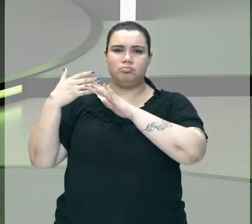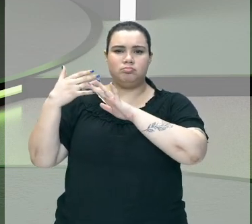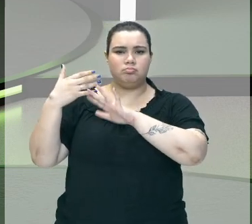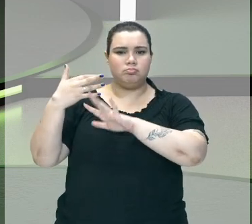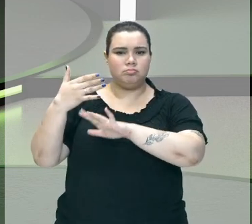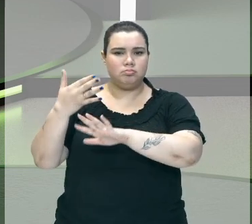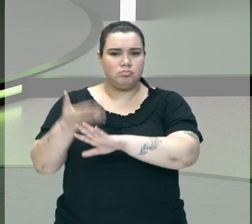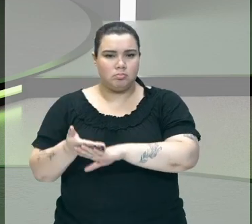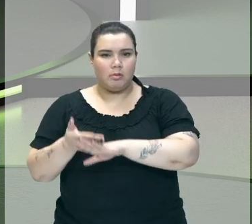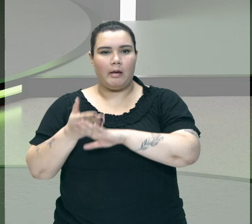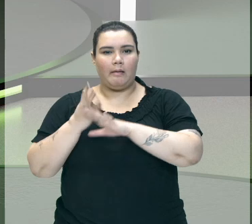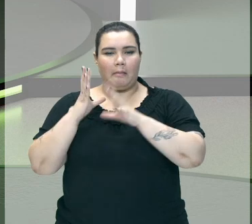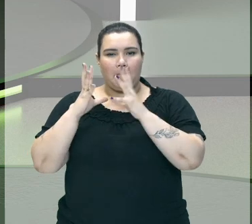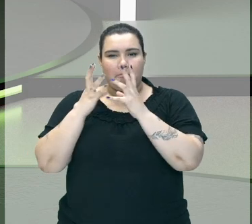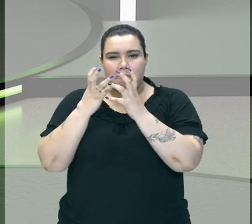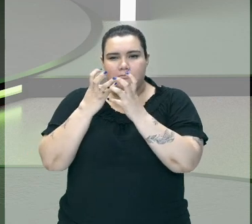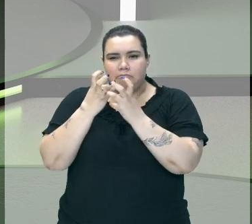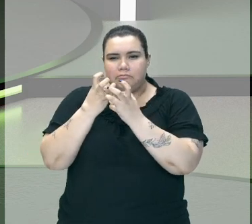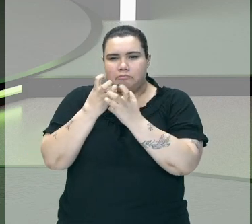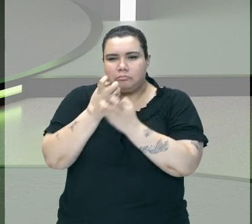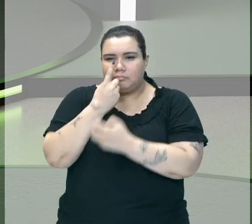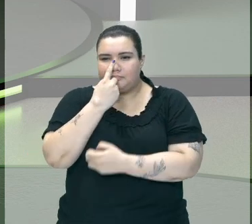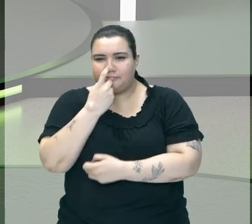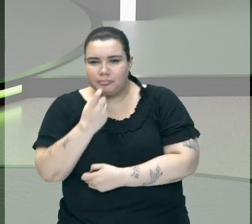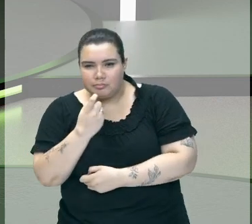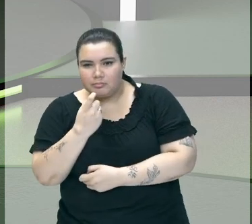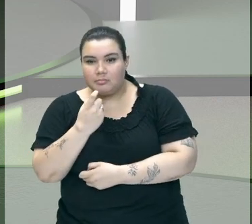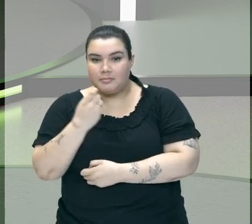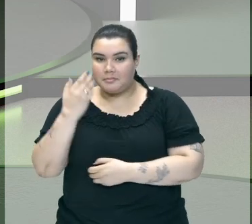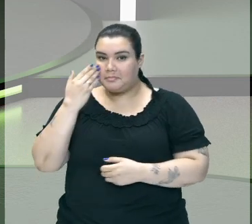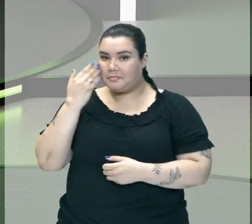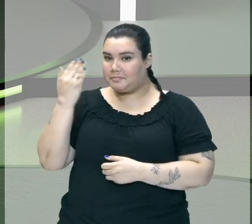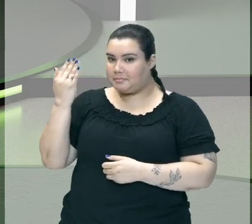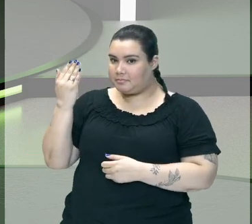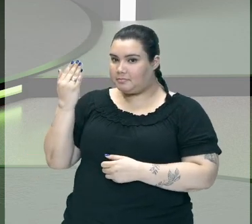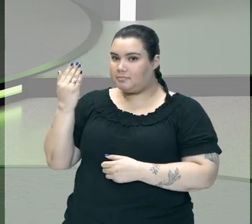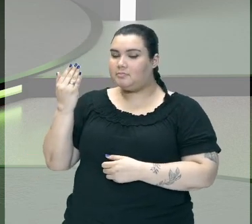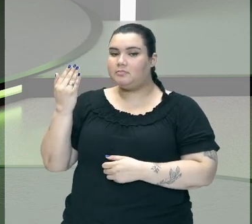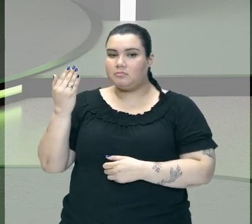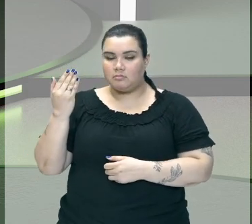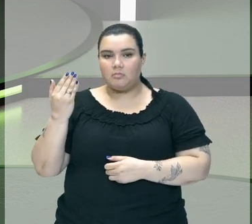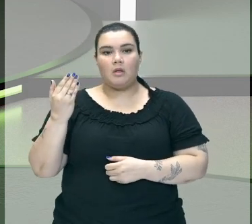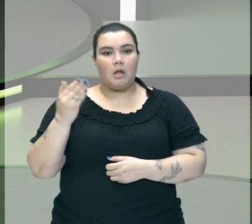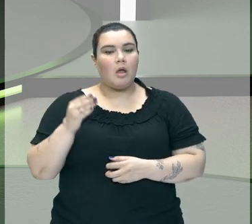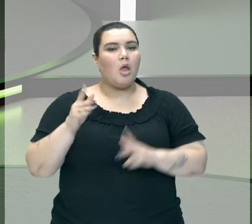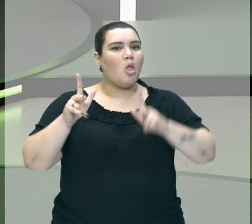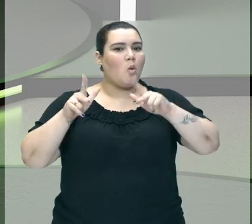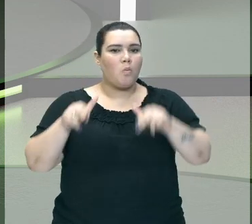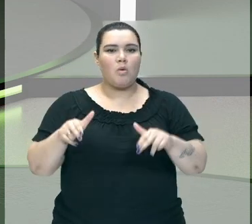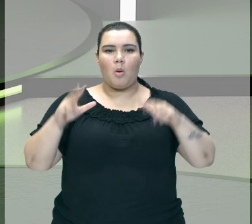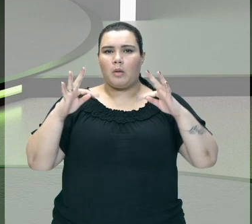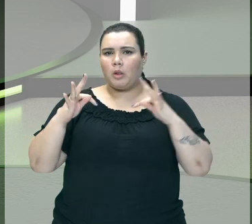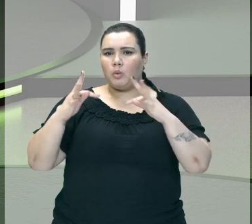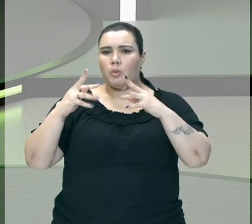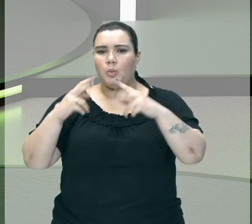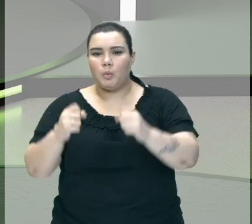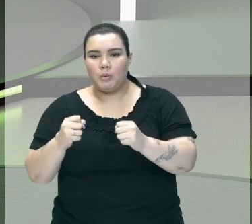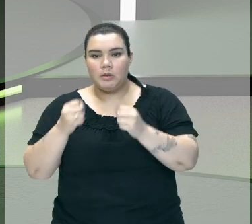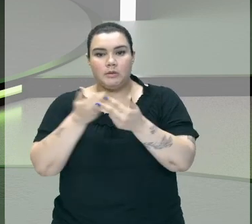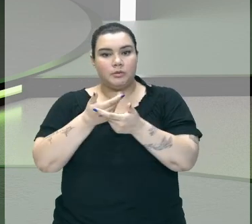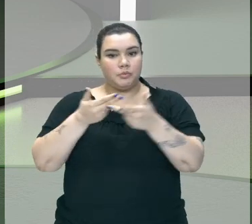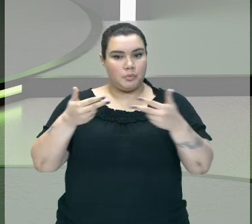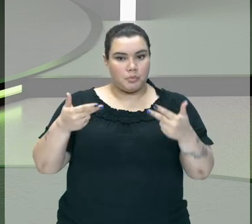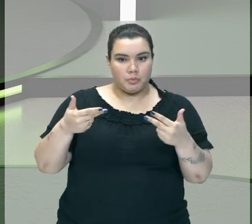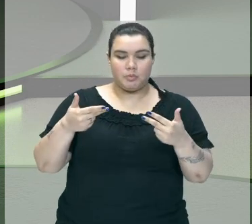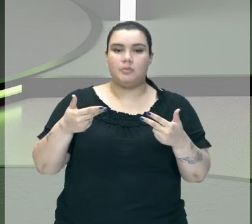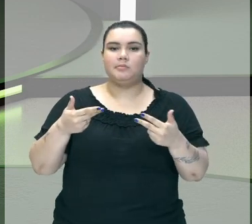que esse fenômeno que está acontecendo aqui Vai acontecer com tudo que tem vida Aí